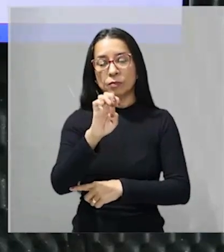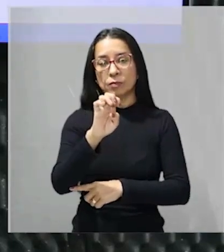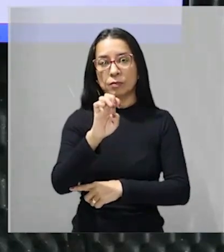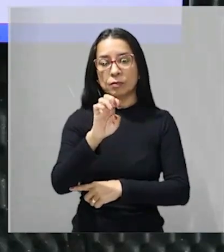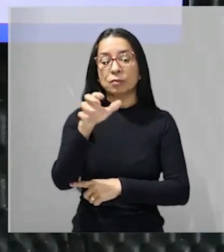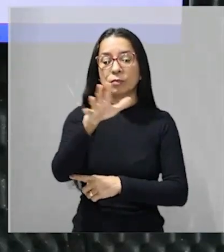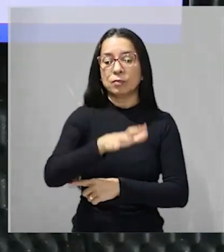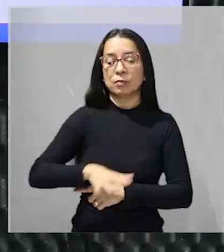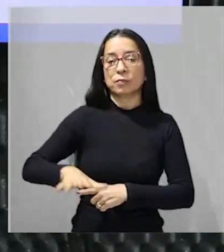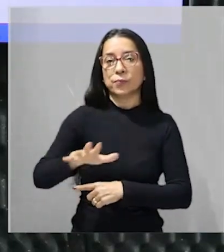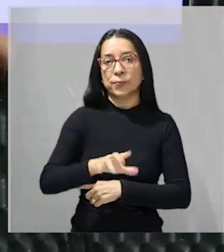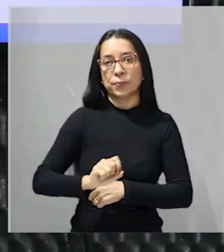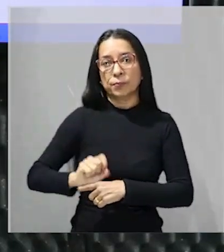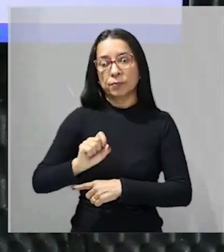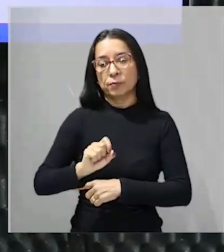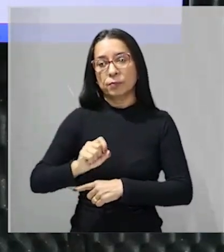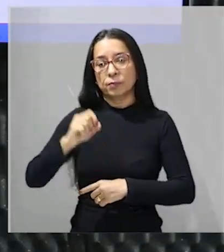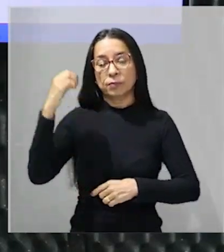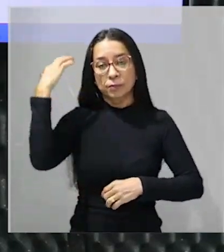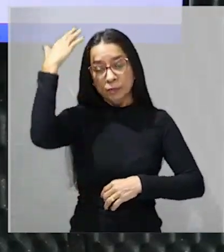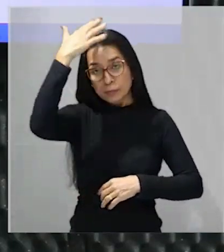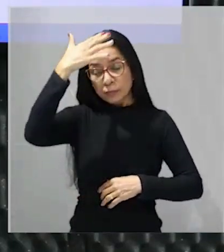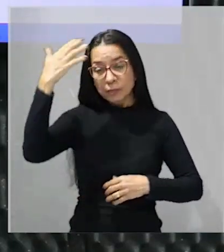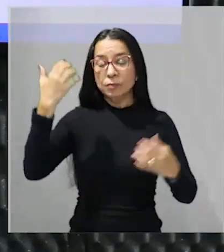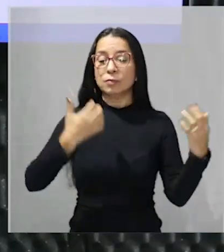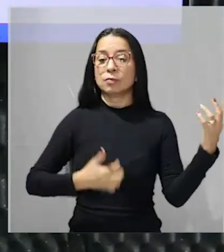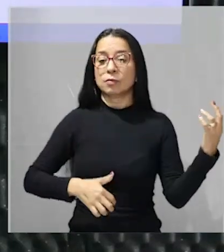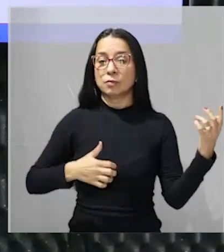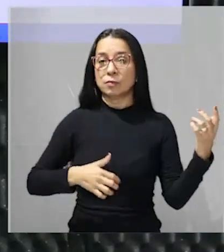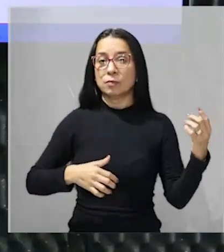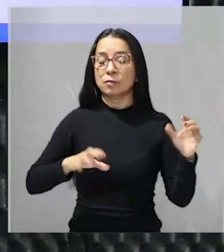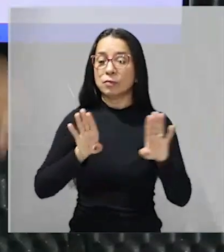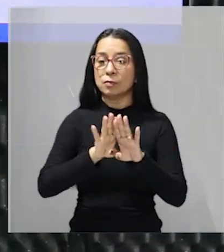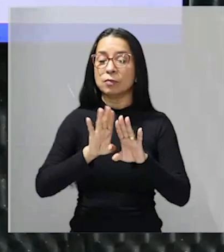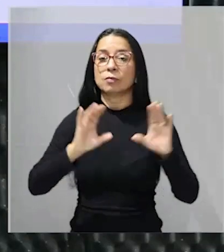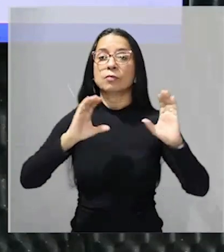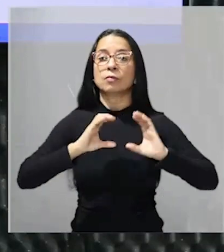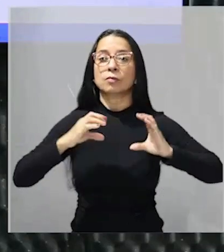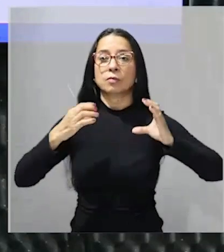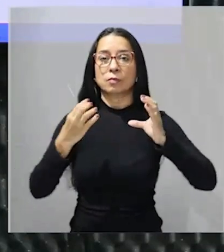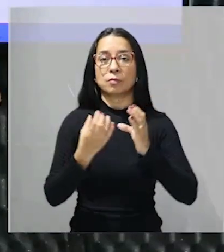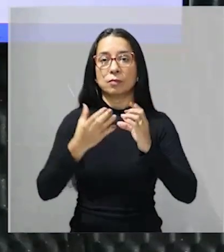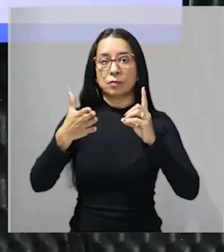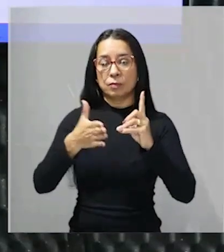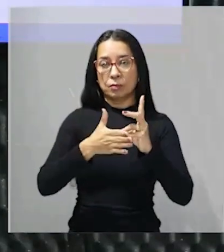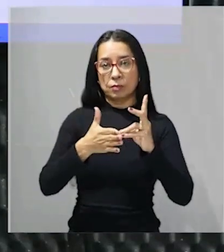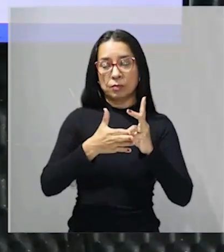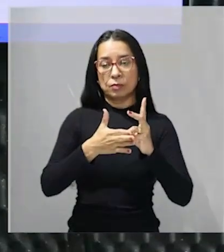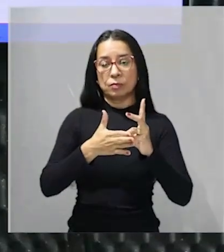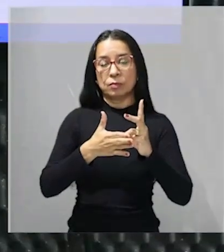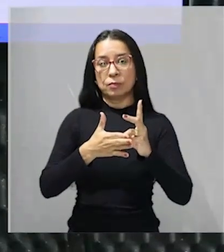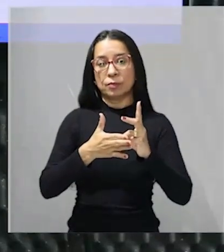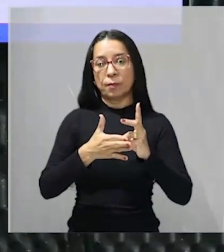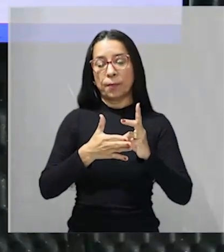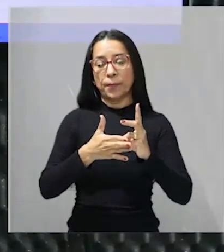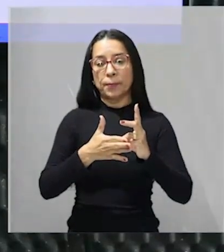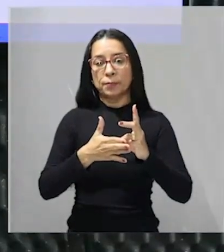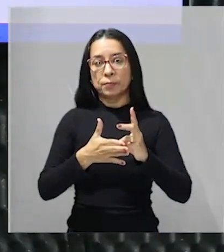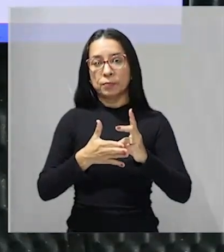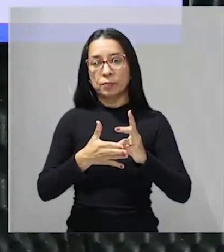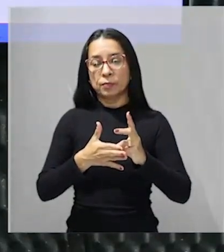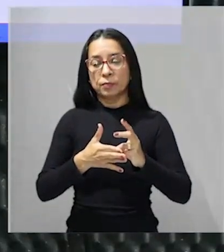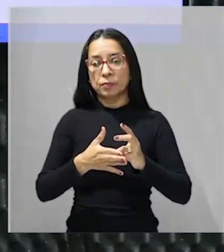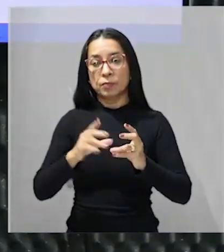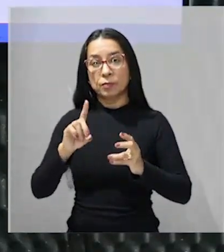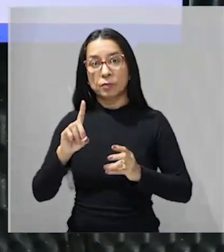que era o território de mexicanos e comunidades indígenas como os apaches comanches por exemplo uma